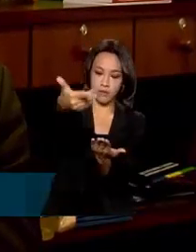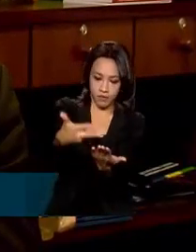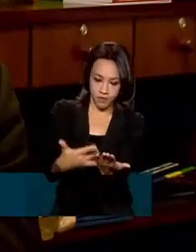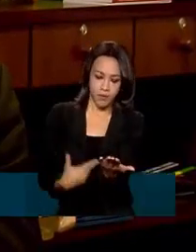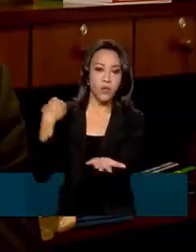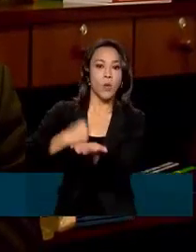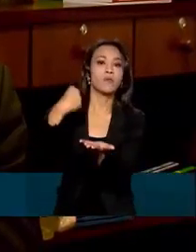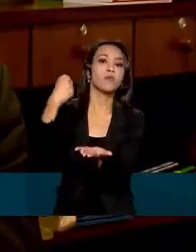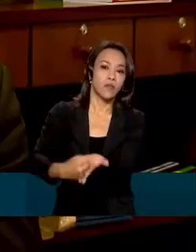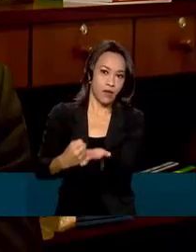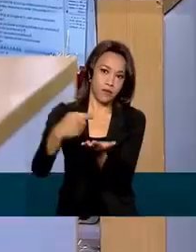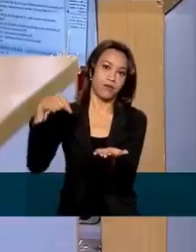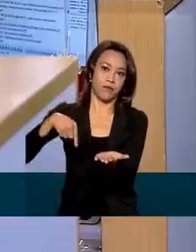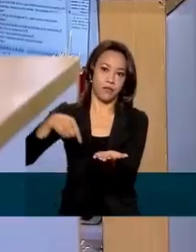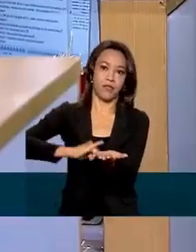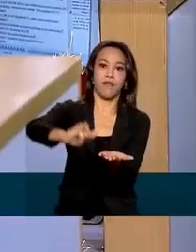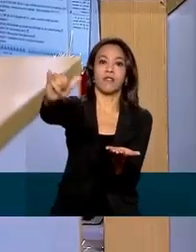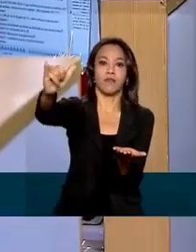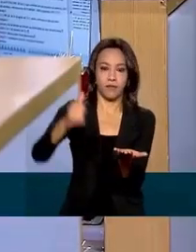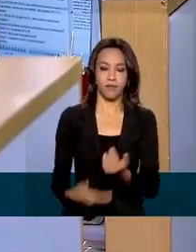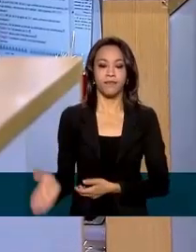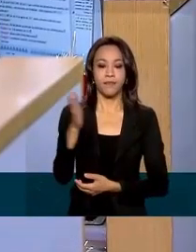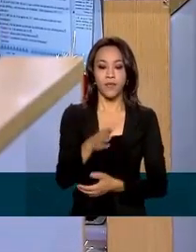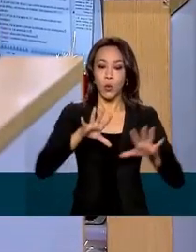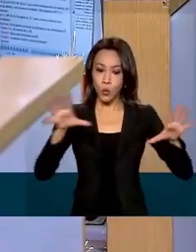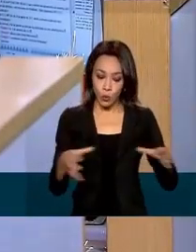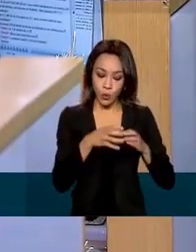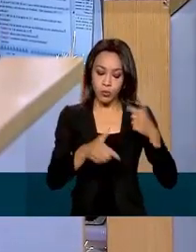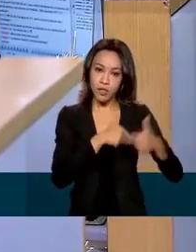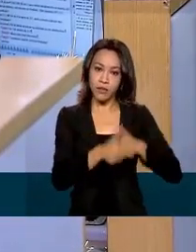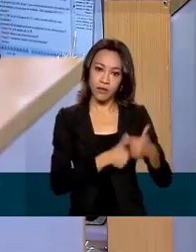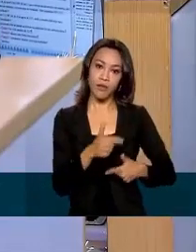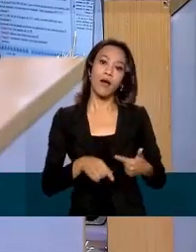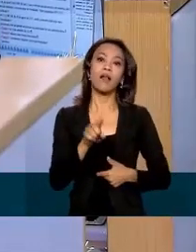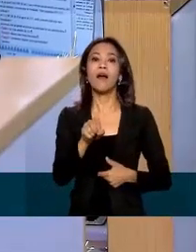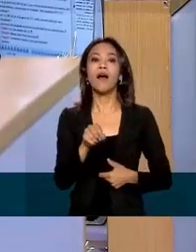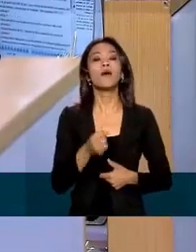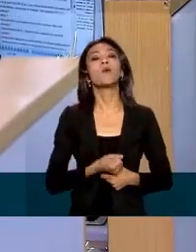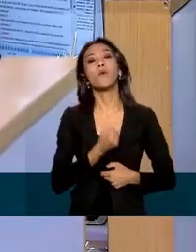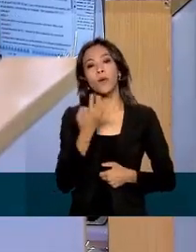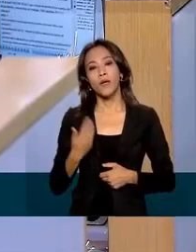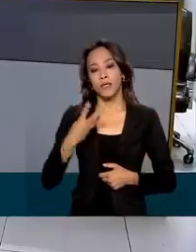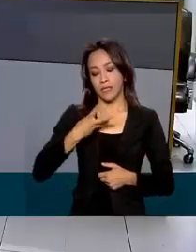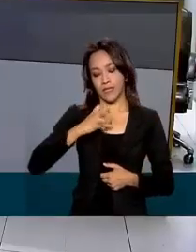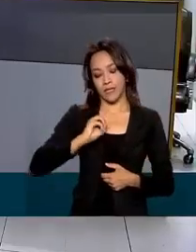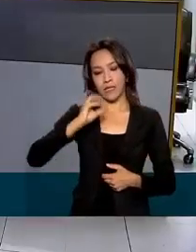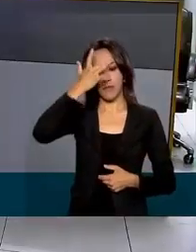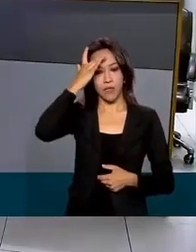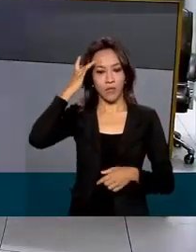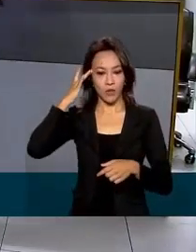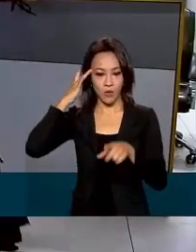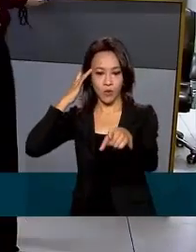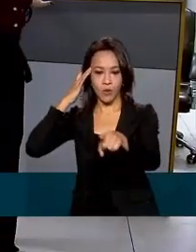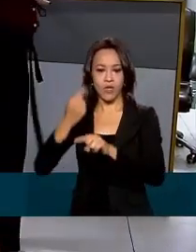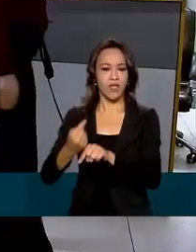contratos públicos, editais e avisos A equipe que faz o Diário Oficial da União é composta por cerca de 30 pessoas Desde o